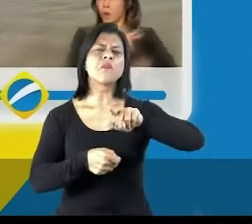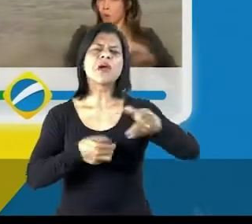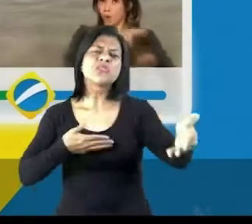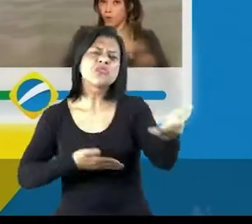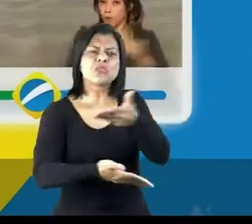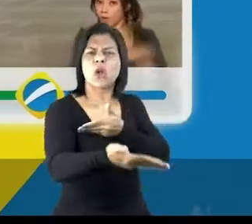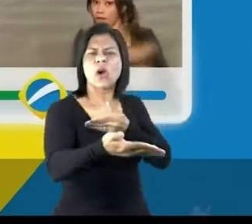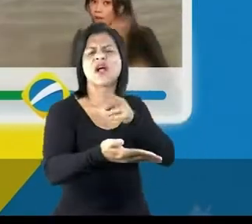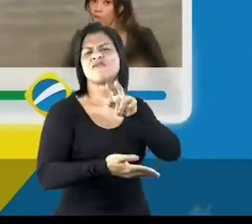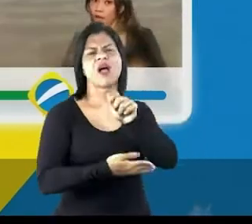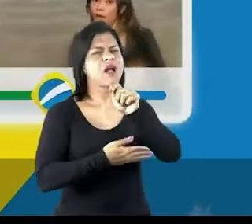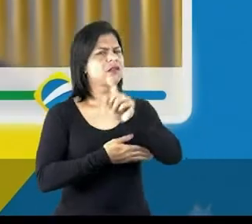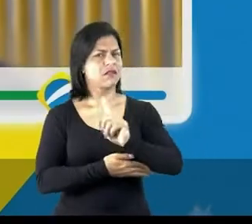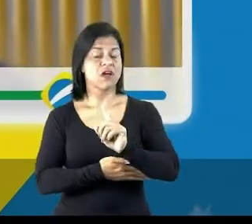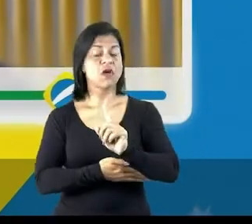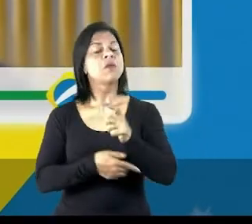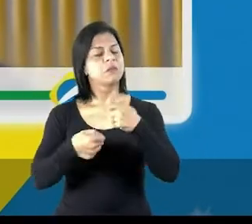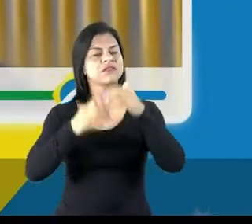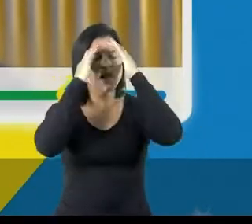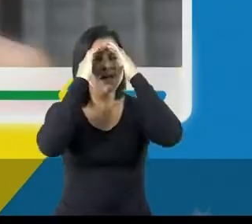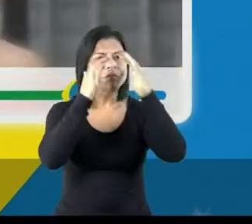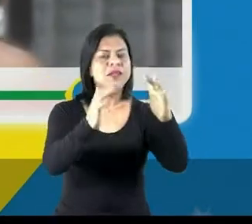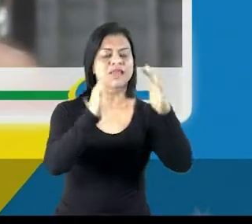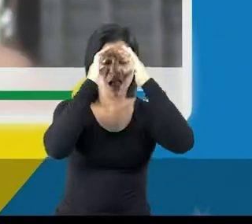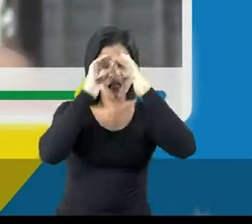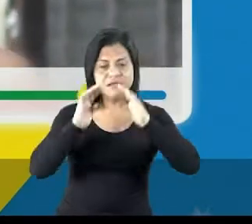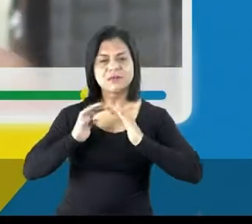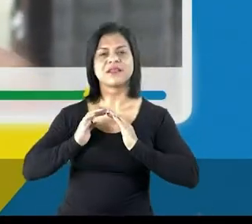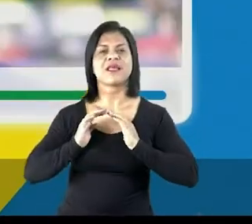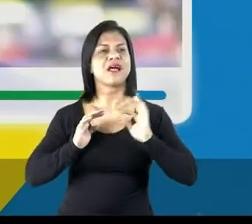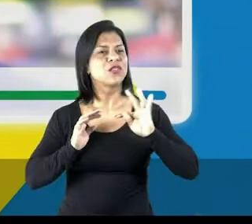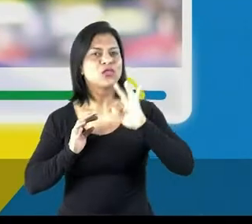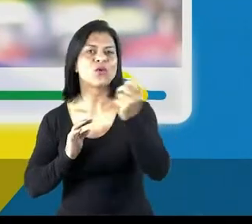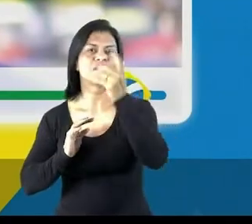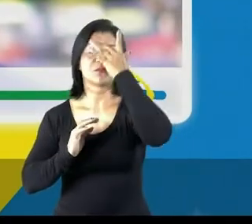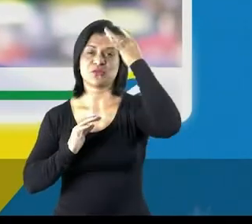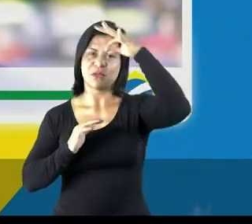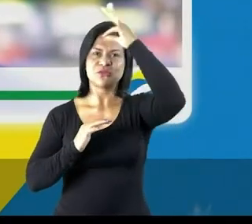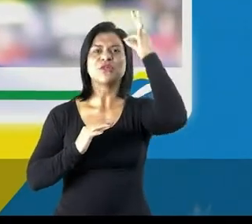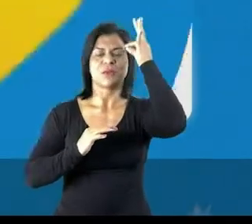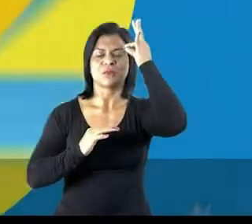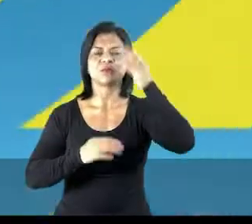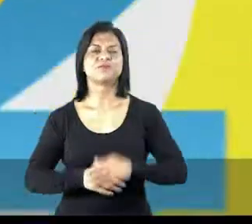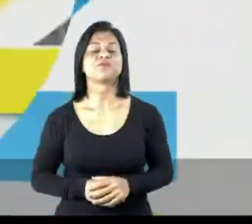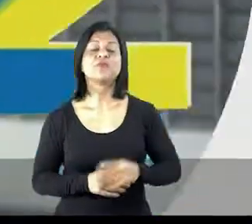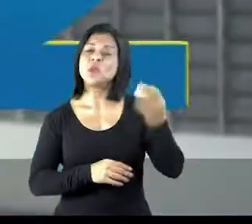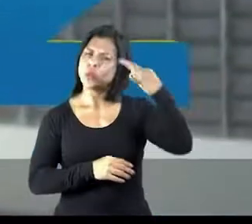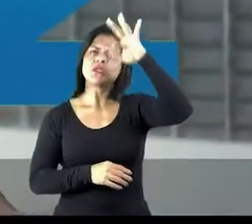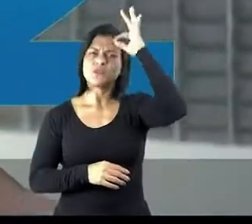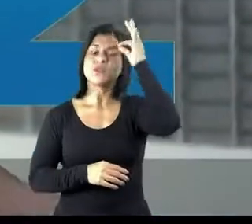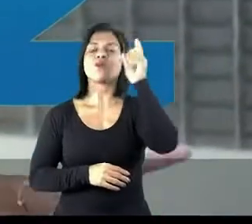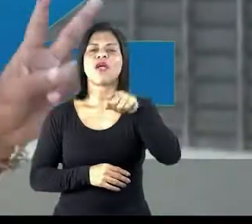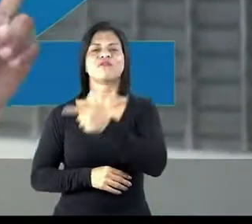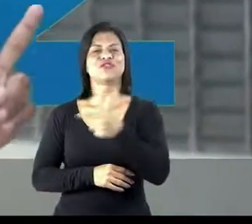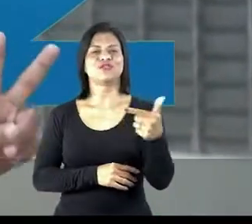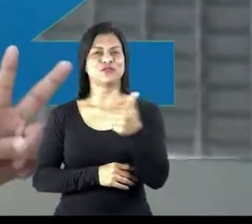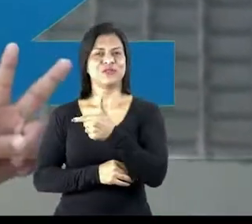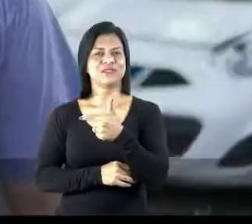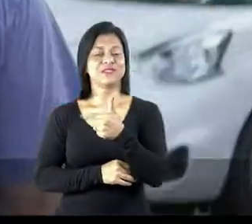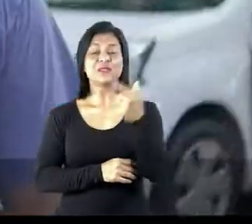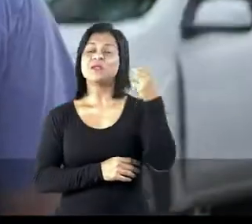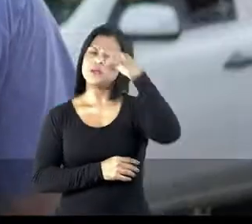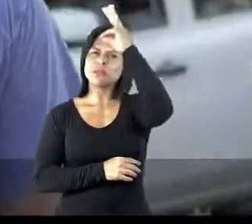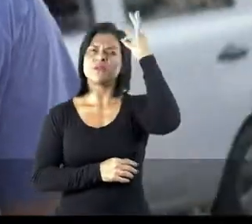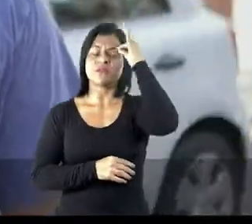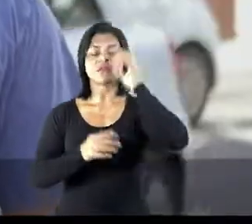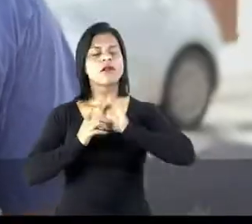por troca de apoios políticos, do jeito que tem que ser, respeitando você, cidadão capixaba. O Espírito Santo é 22.